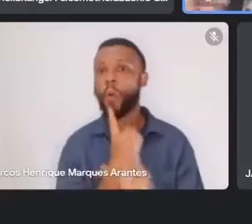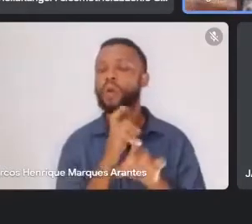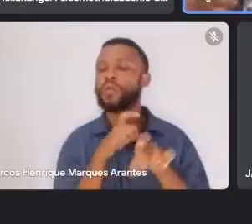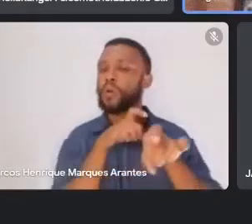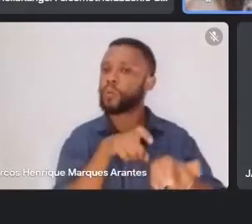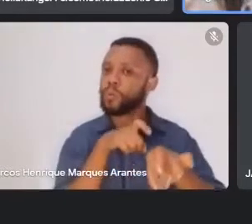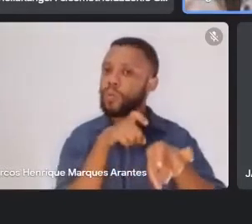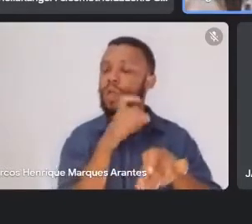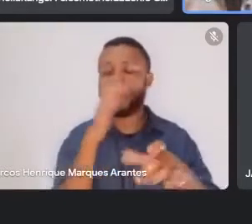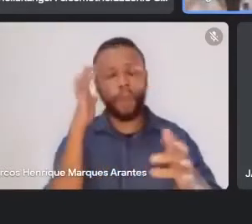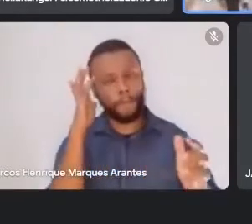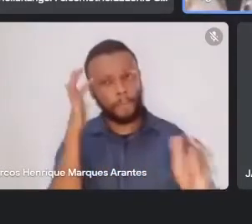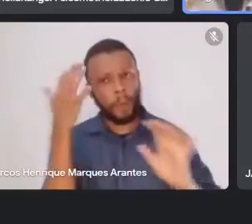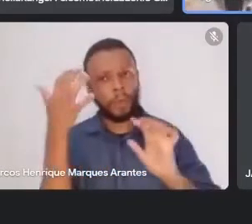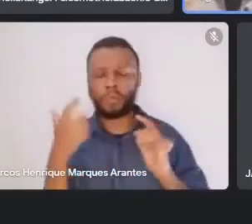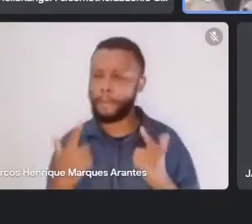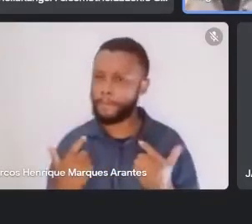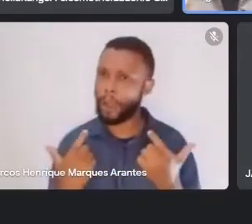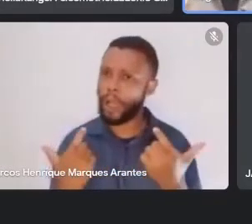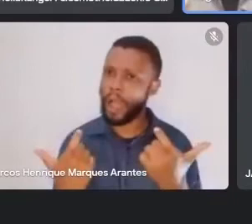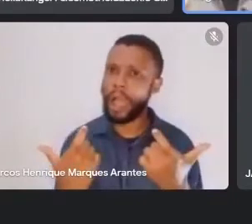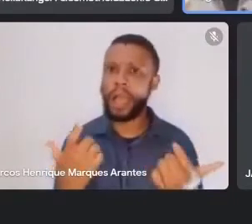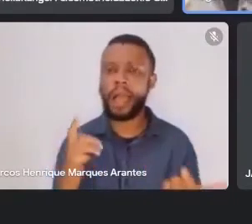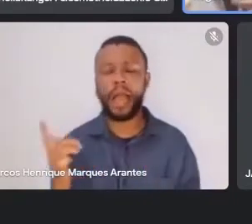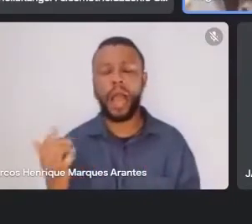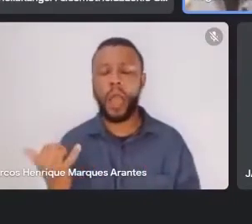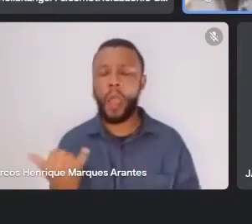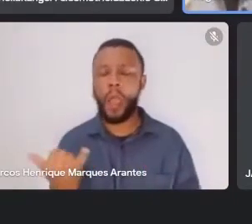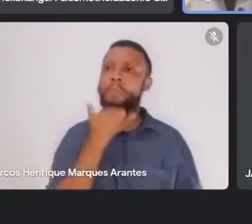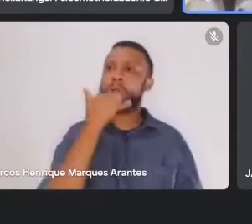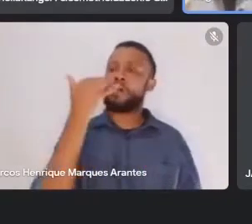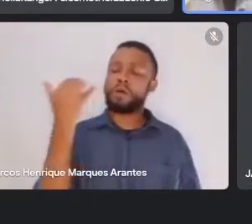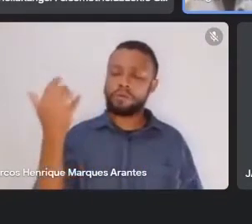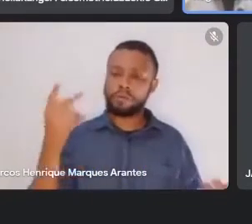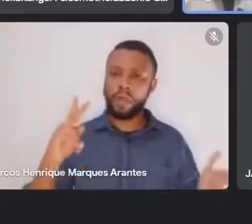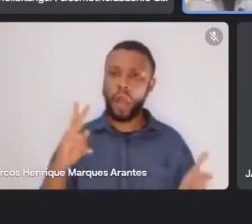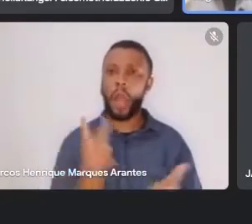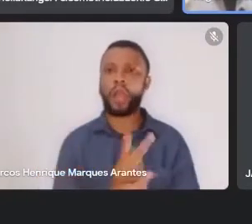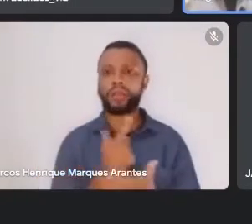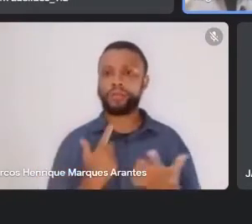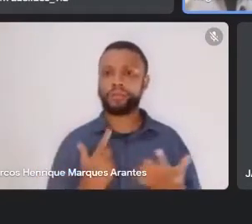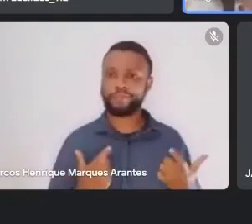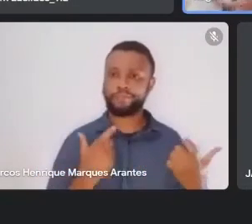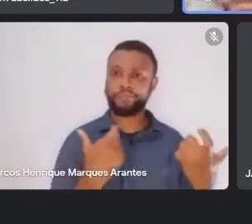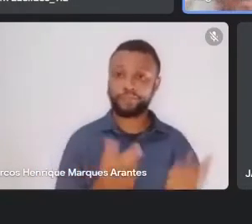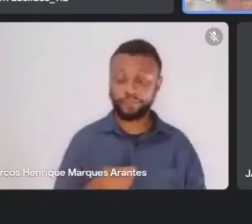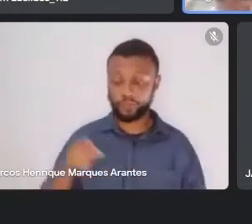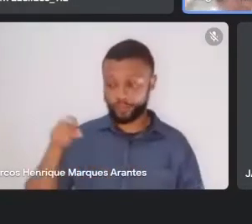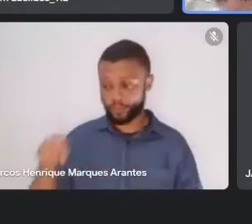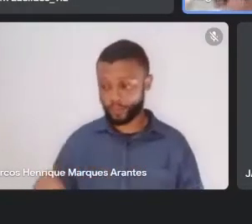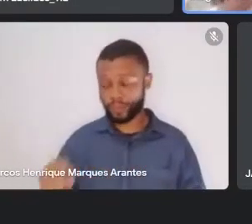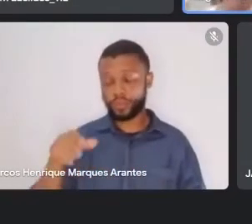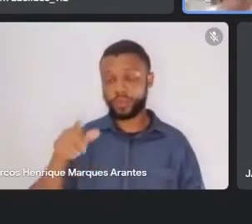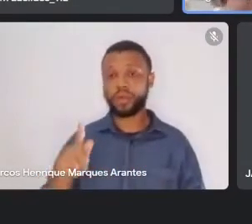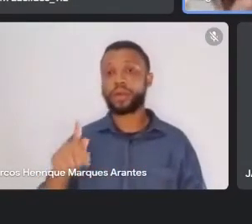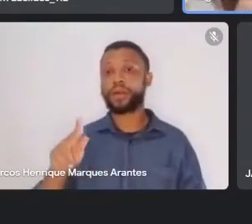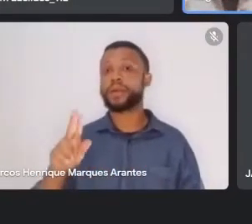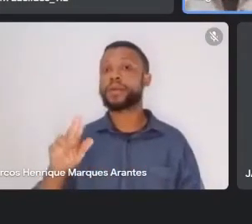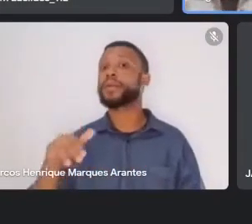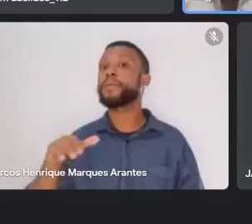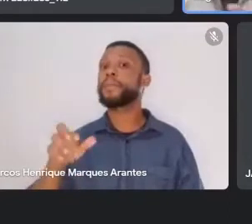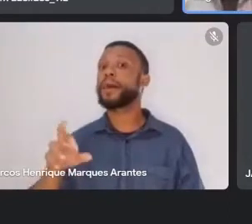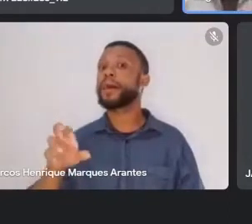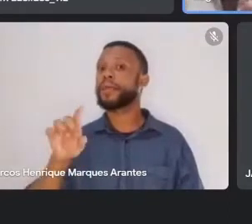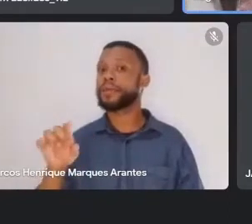guerra, é um contexto da tragédia da guerra, e o Guimarães Rosa é uma outra pegada, assim,